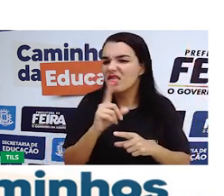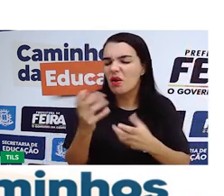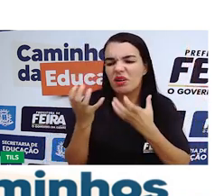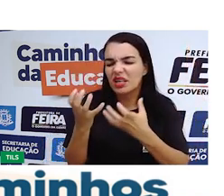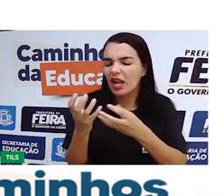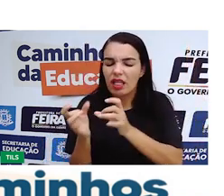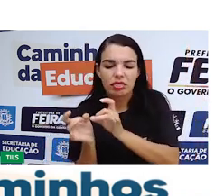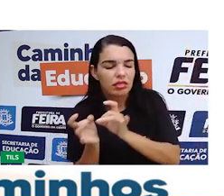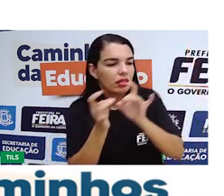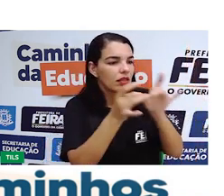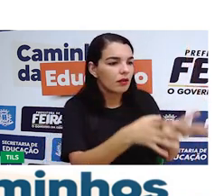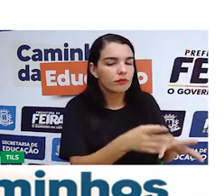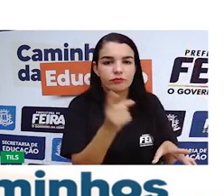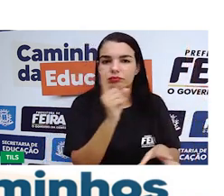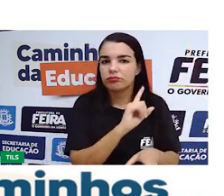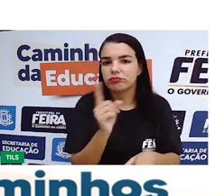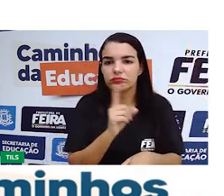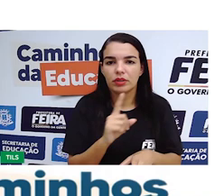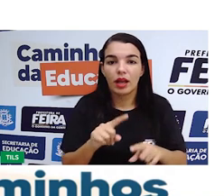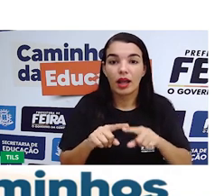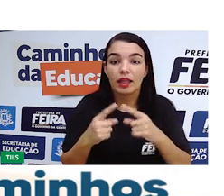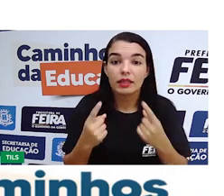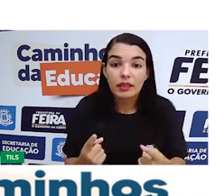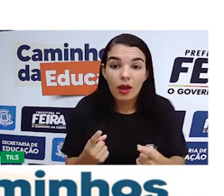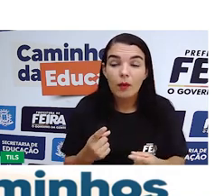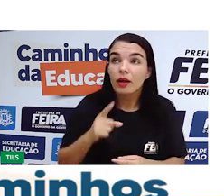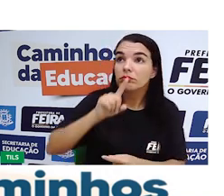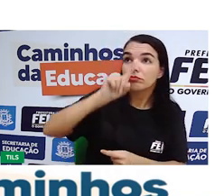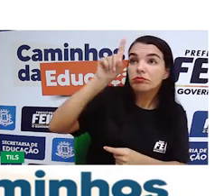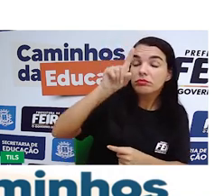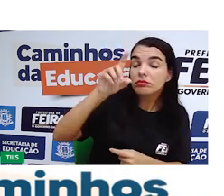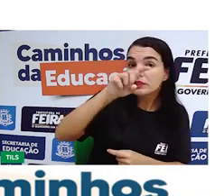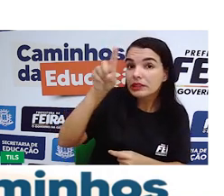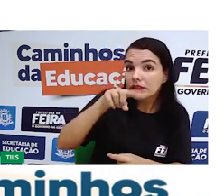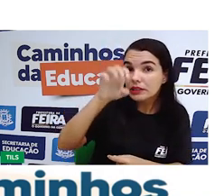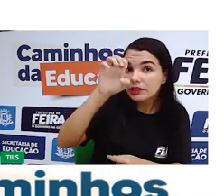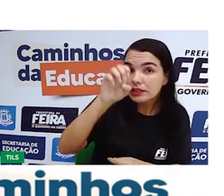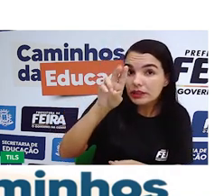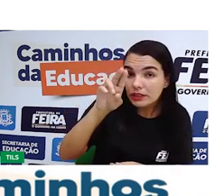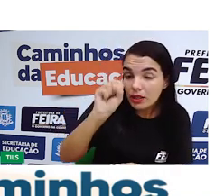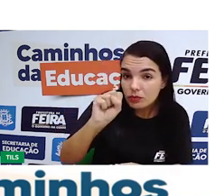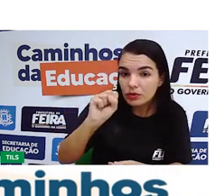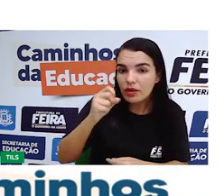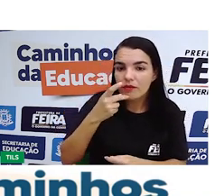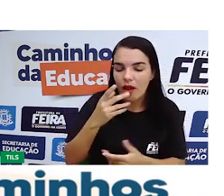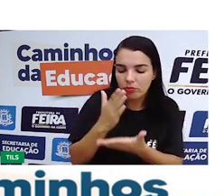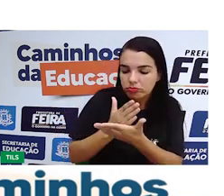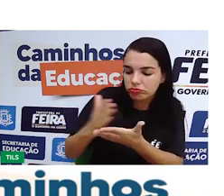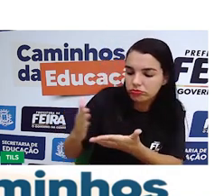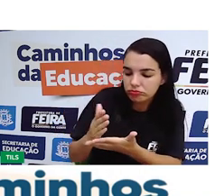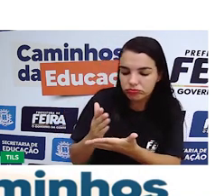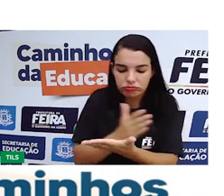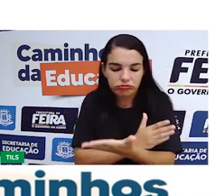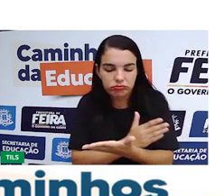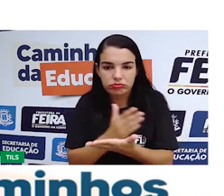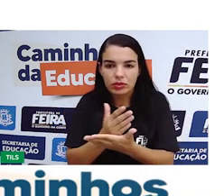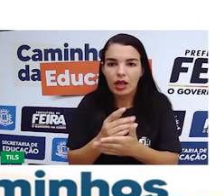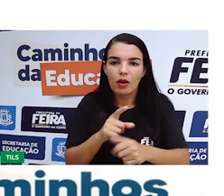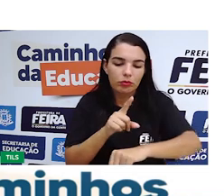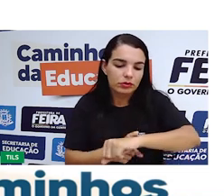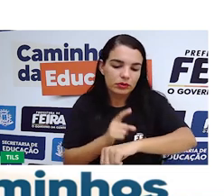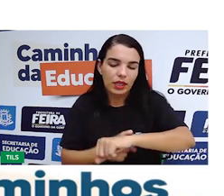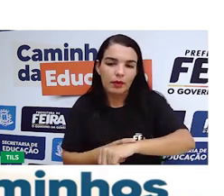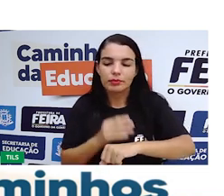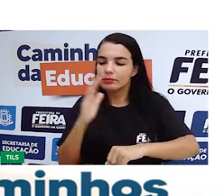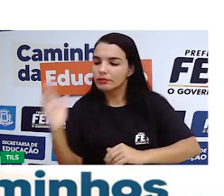devolver para Afrodite. Foi então que Zeus decidiu que Adonis ficaria um terço do tempo com Afrodite e